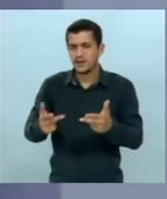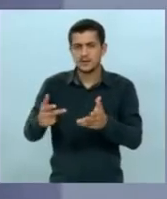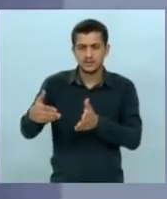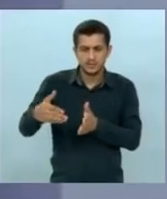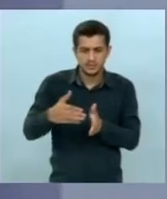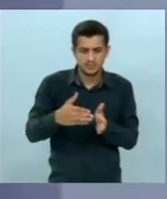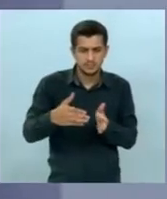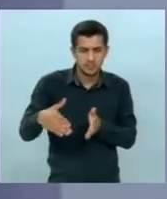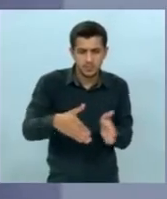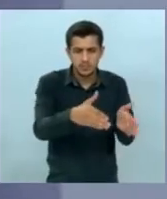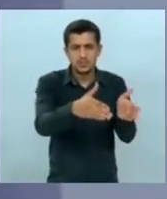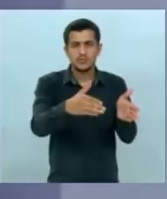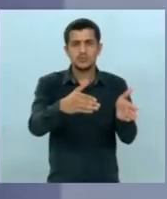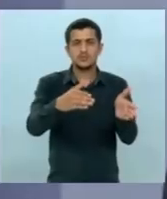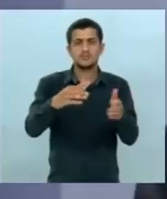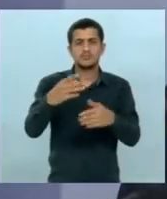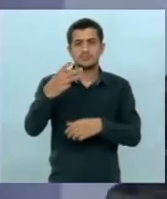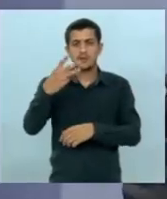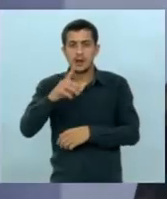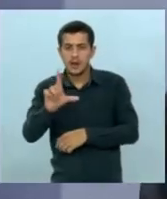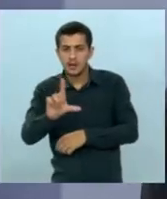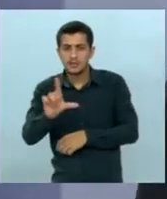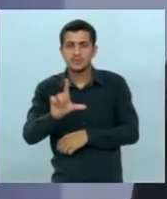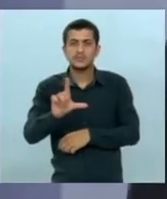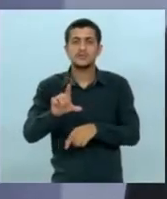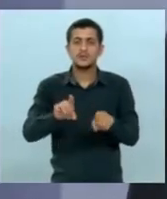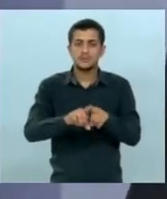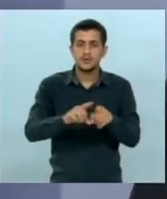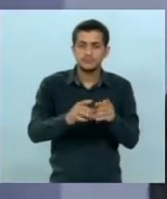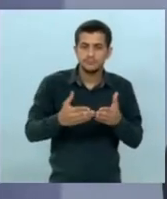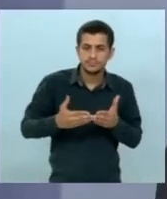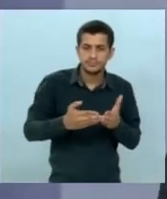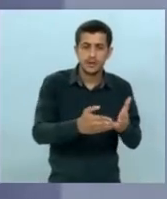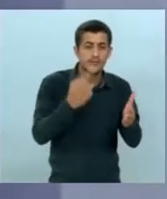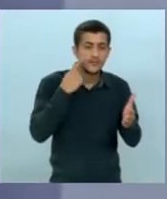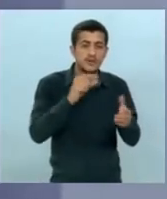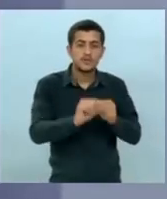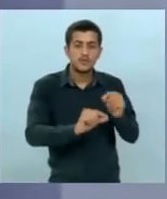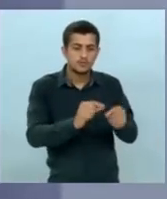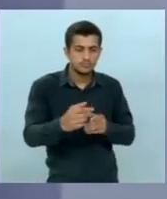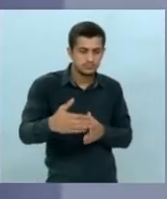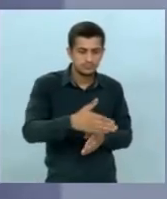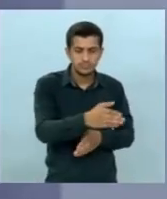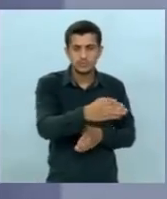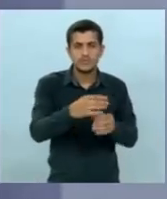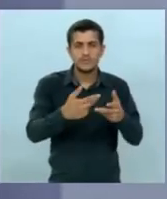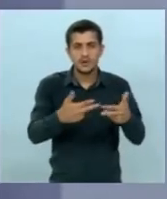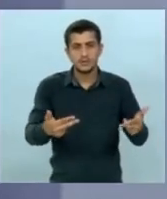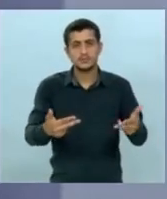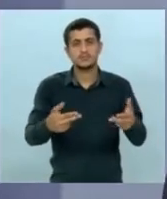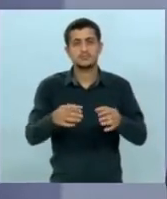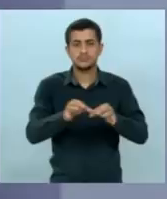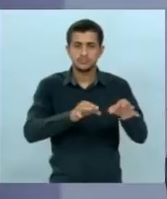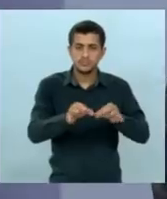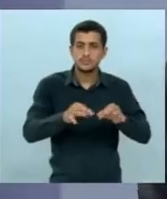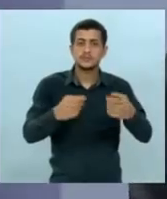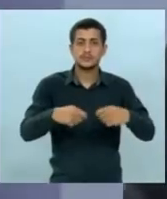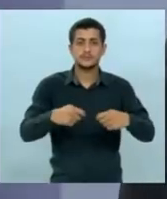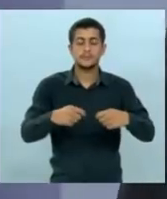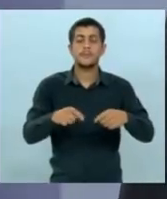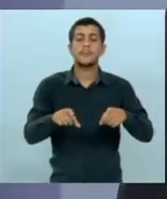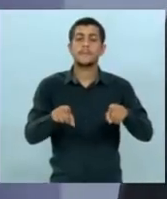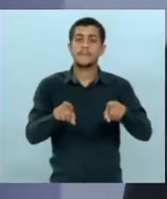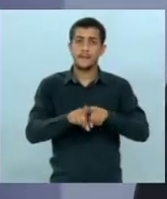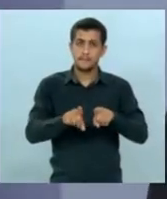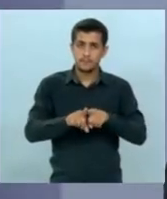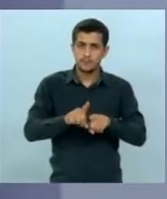trecho Três Lagoas a Corumbá e toda a desapropriação das curvas onde nós vamos ter que fazer a retificação ele é um projeto bancado